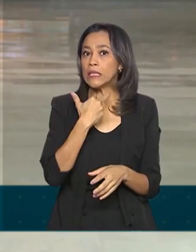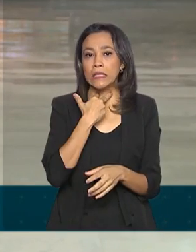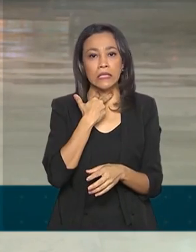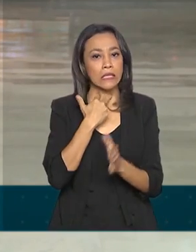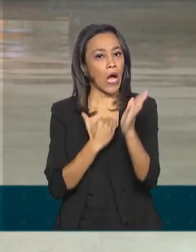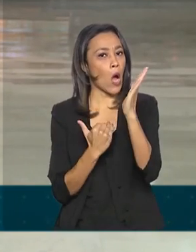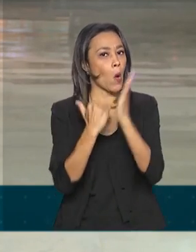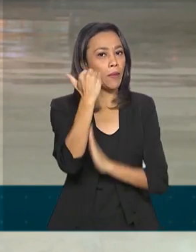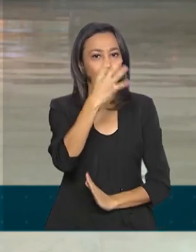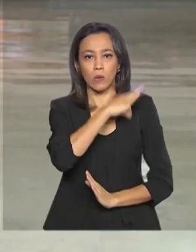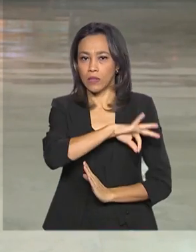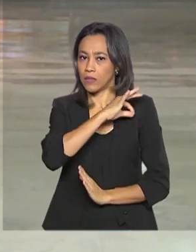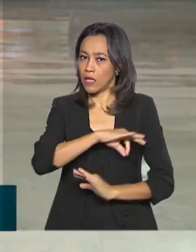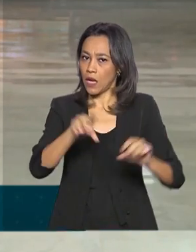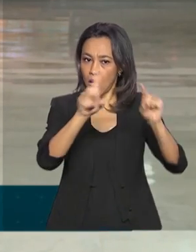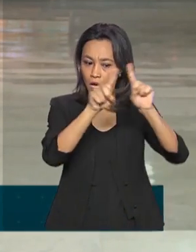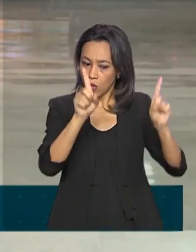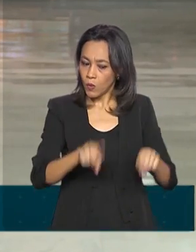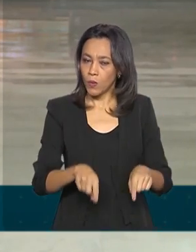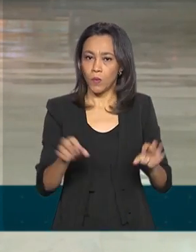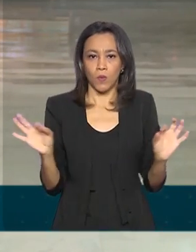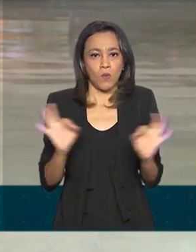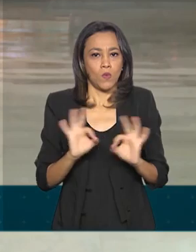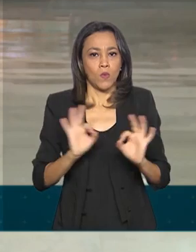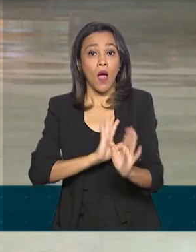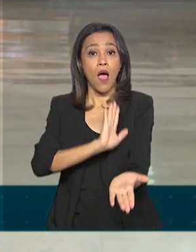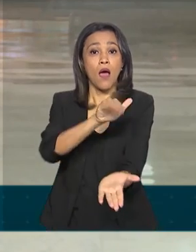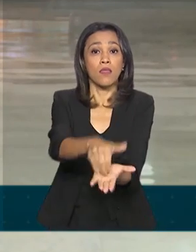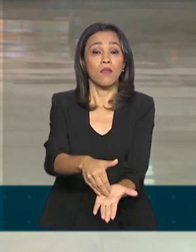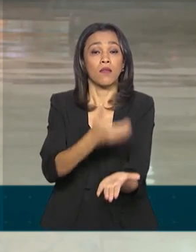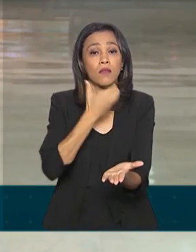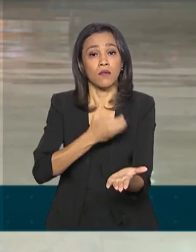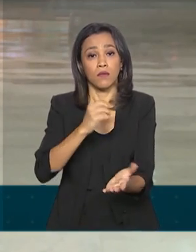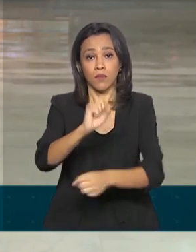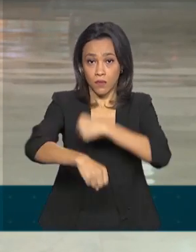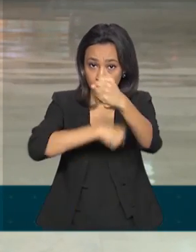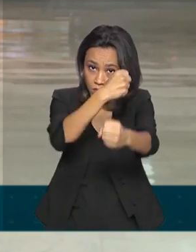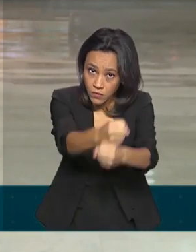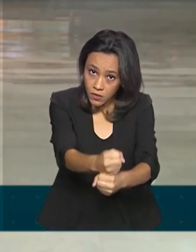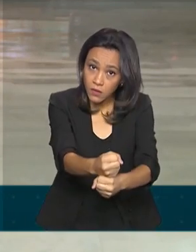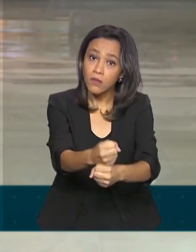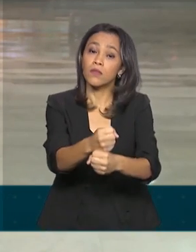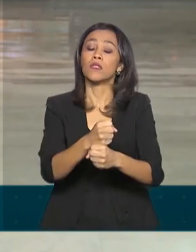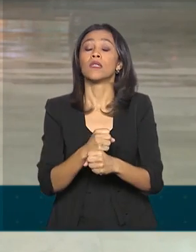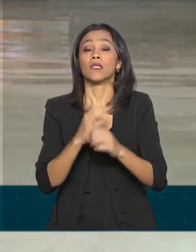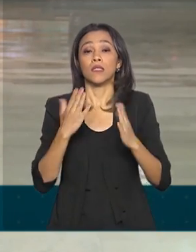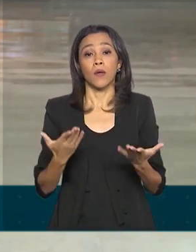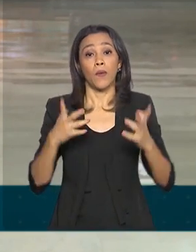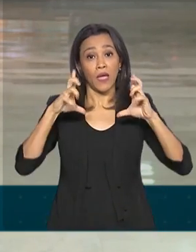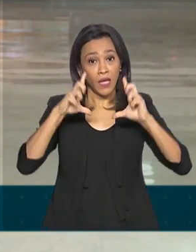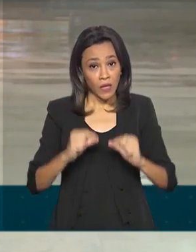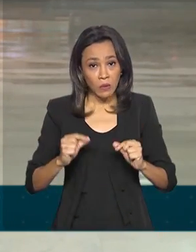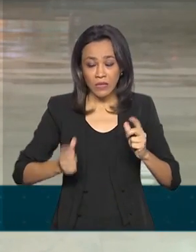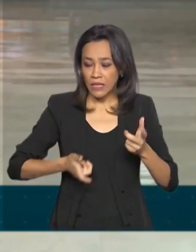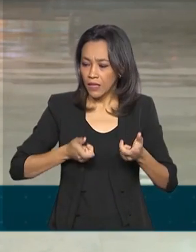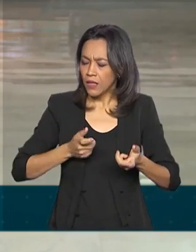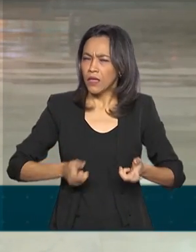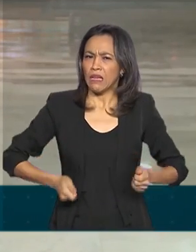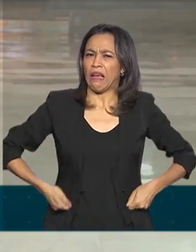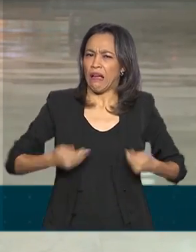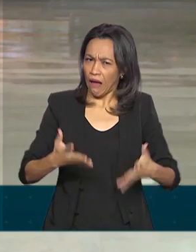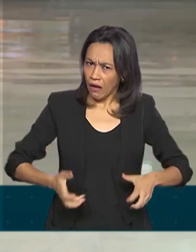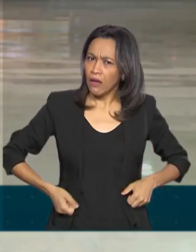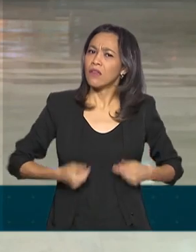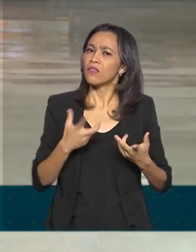pessoal e os salários de servidores públicos até dezembro do ano que vem. Com isso, a redução de gastos com o pessoal deve